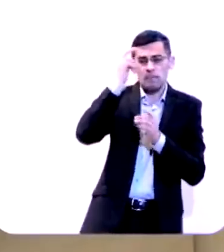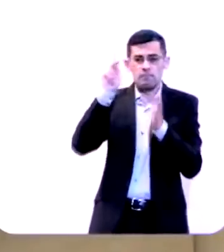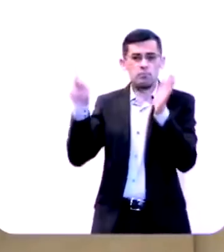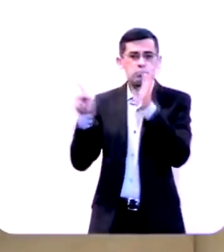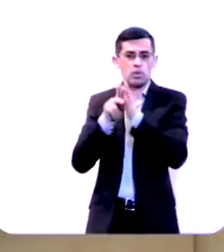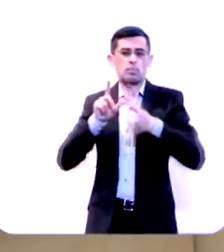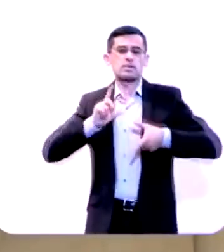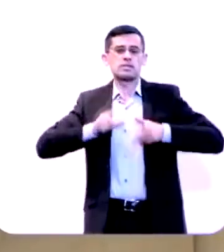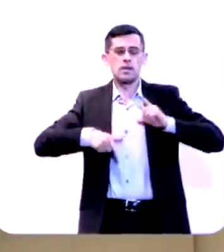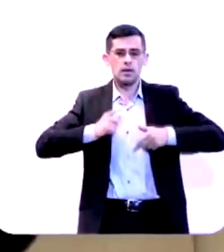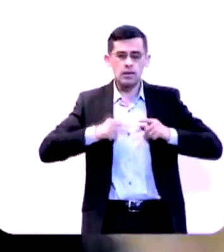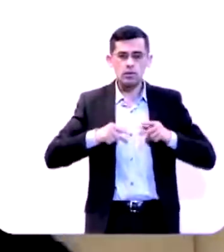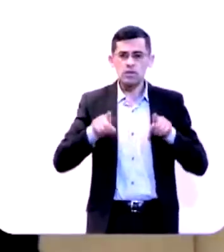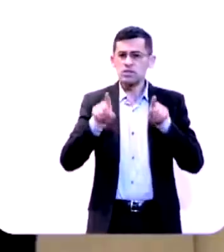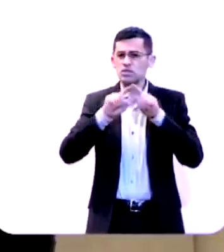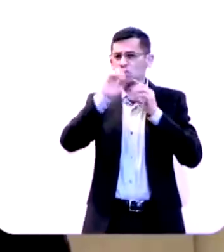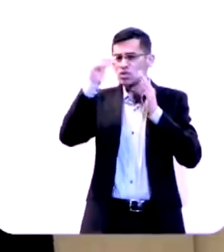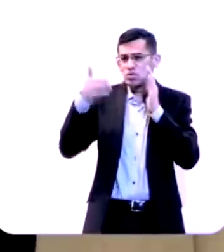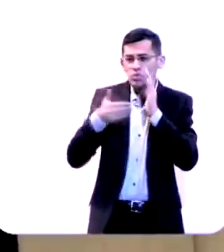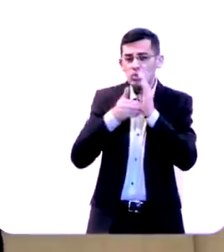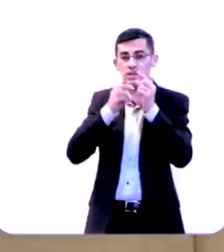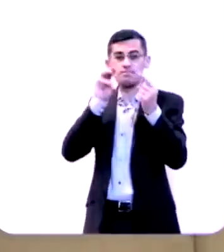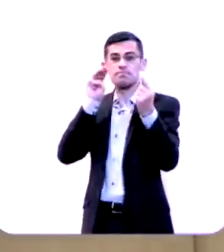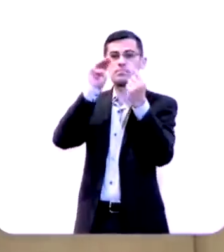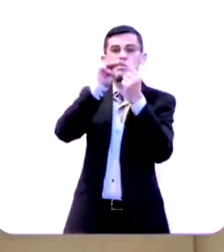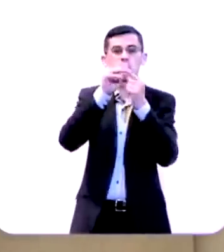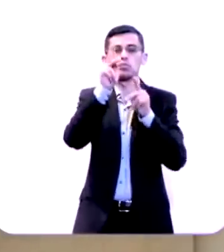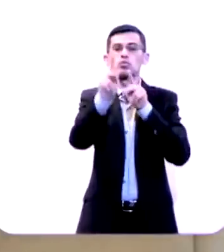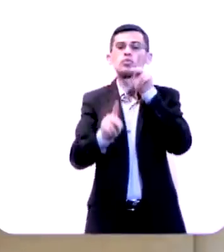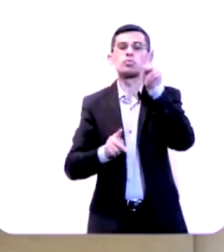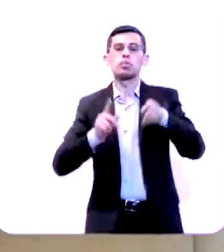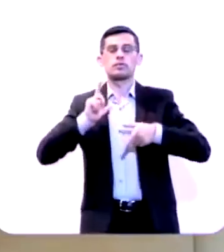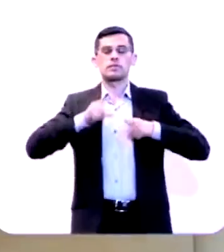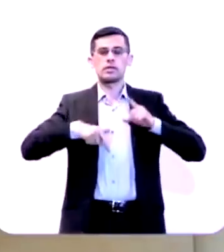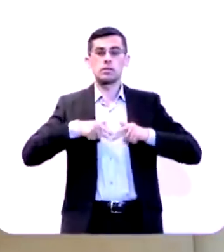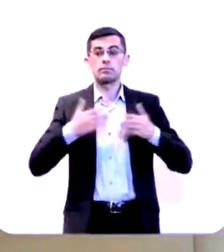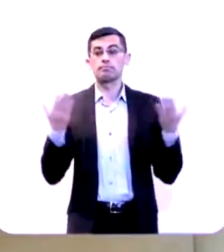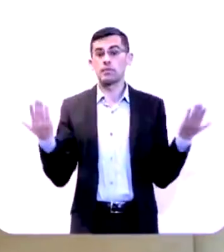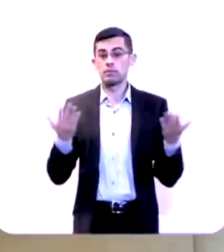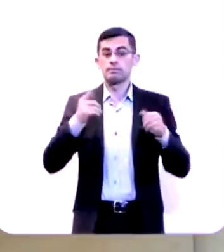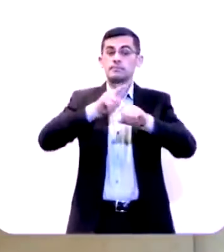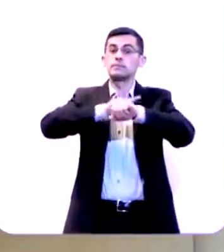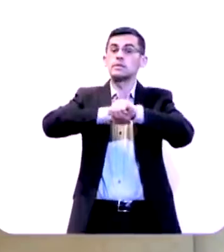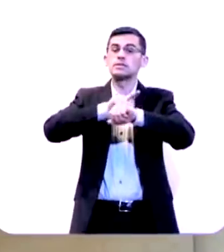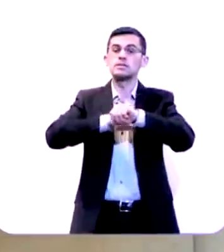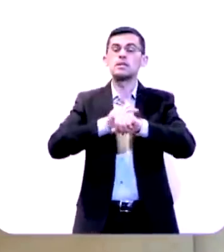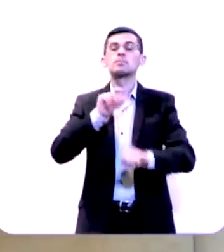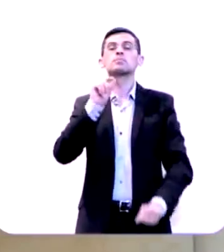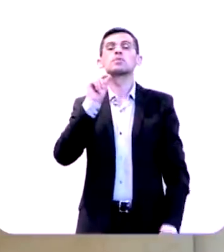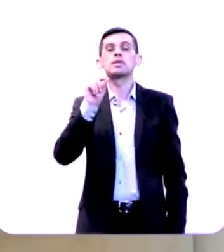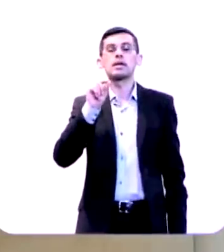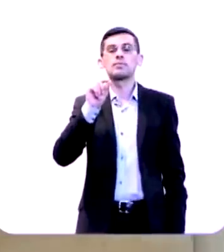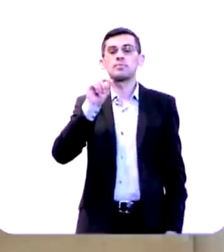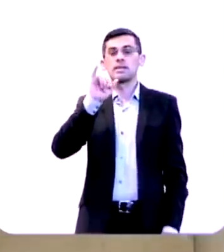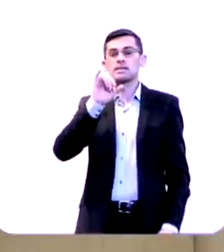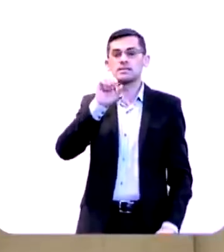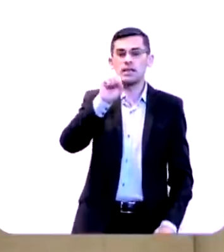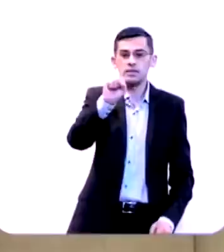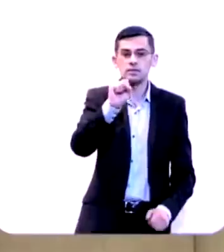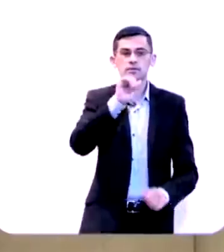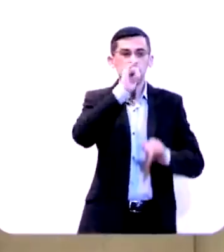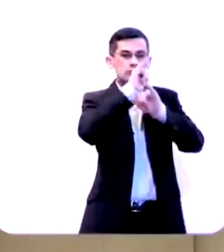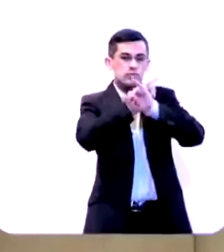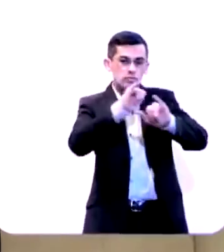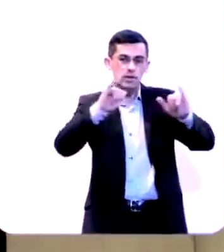de toda a missão do povo de Israel. E era nesse tempo que Isaías estava